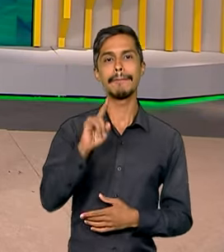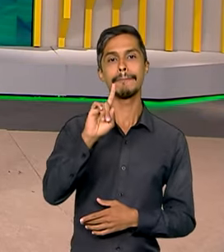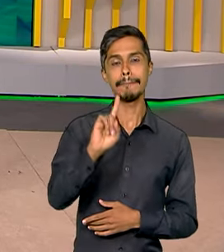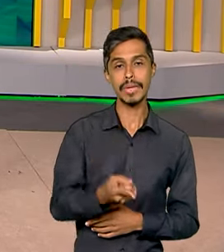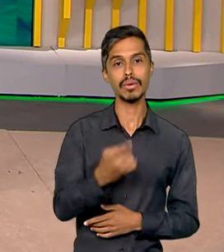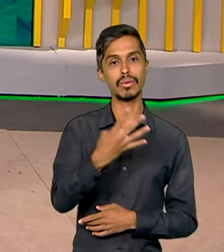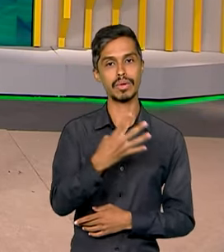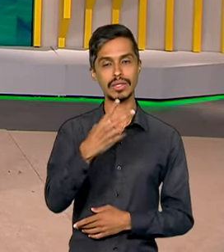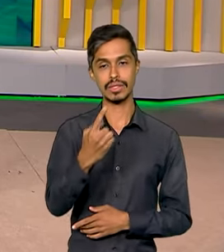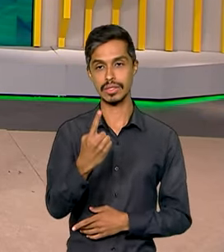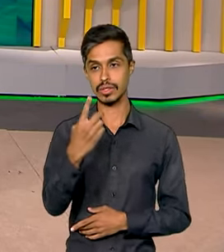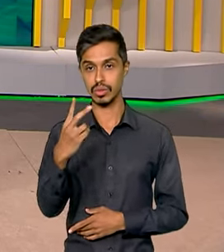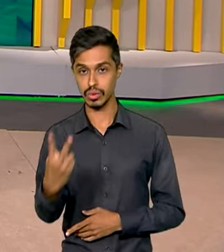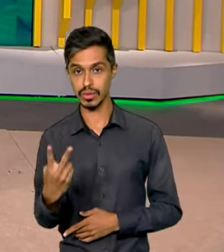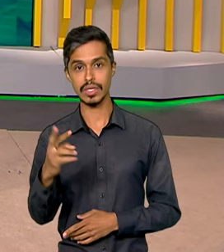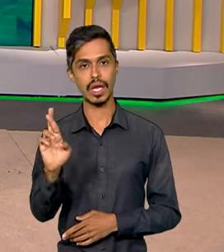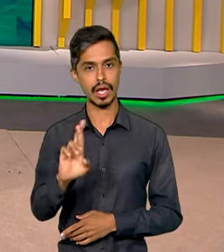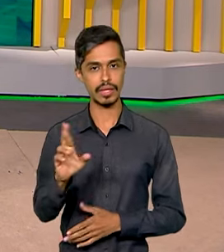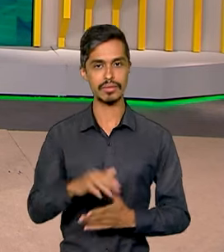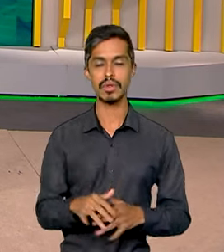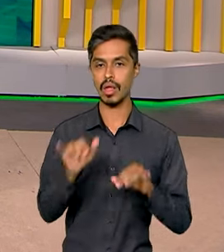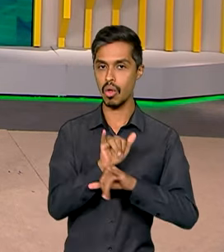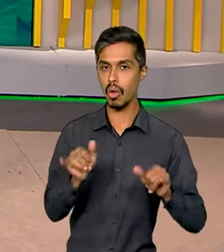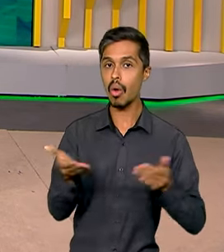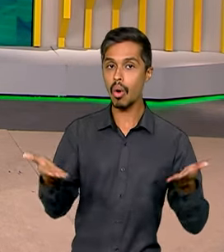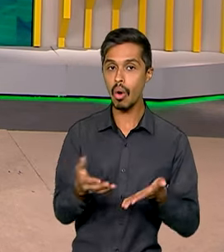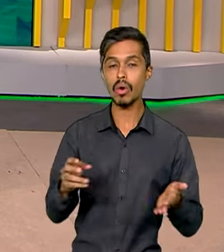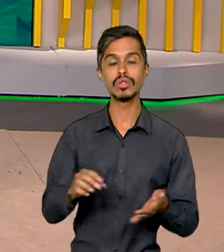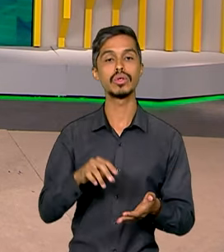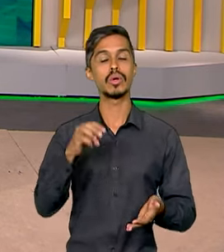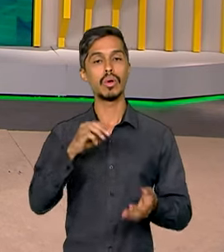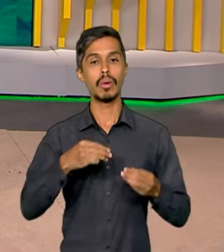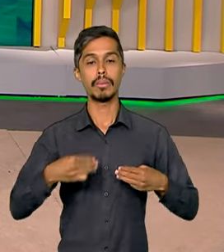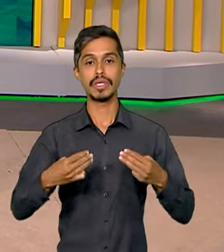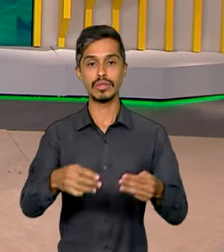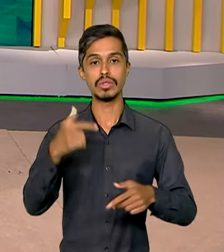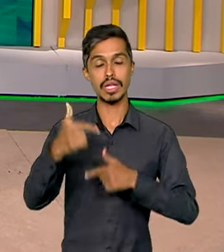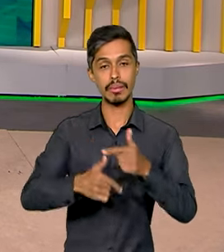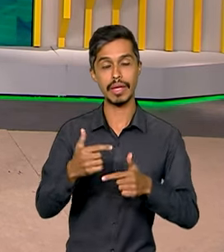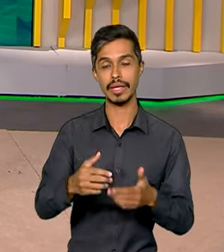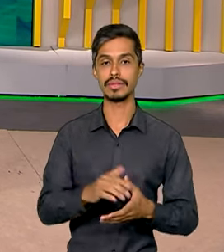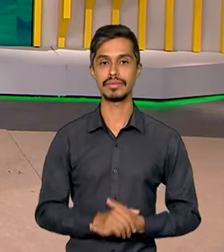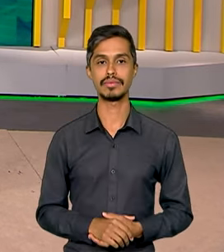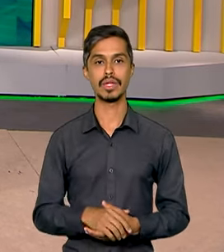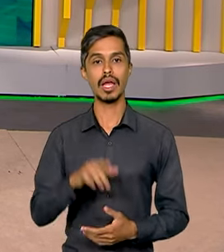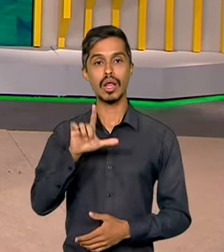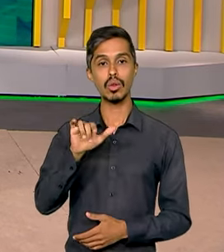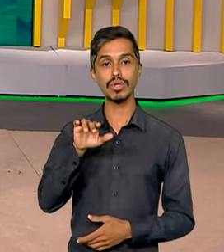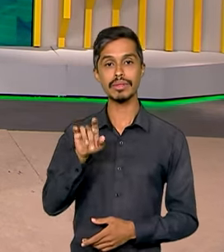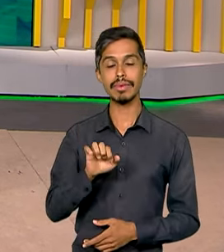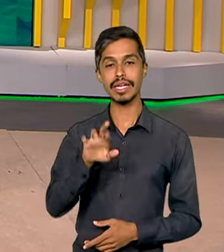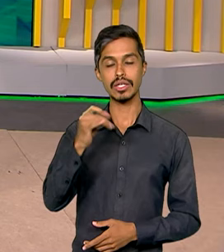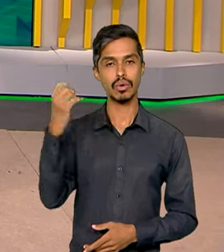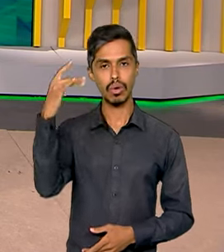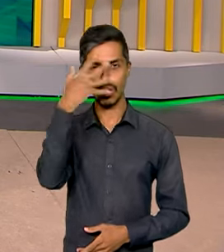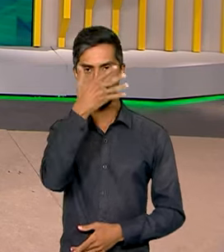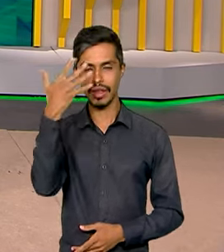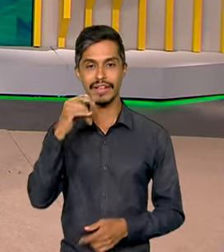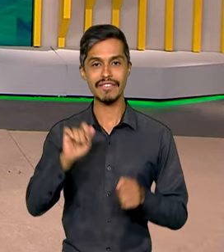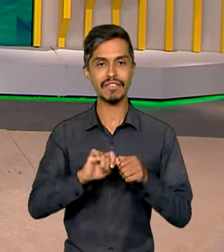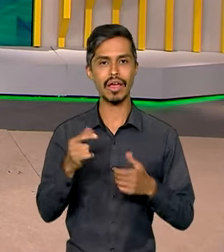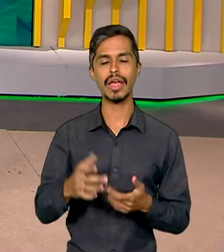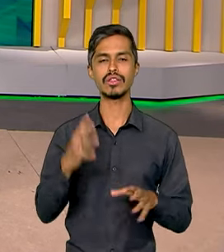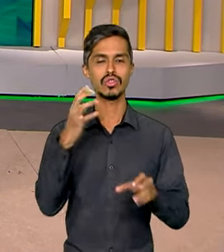.412. O anúncio foi feito hoje pelo ministro do Trabalho e Emprego. Luiz Marinho fez um balanço da pasta